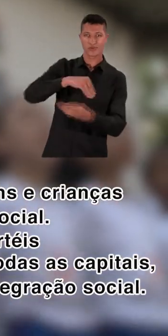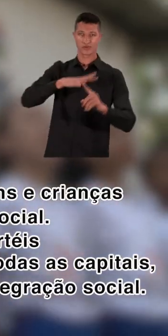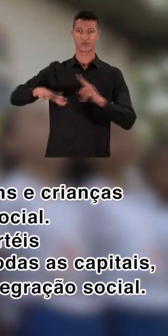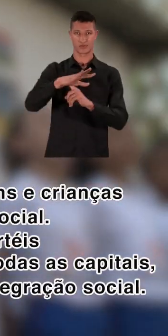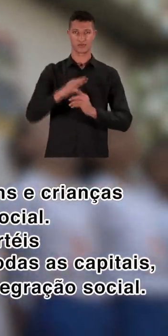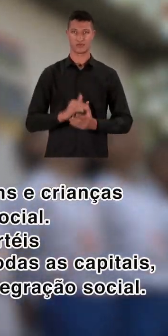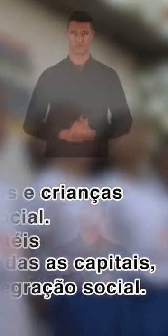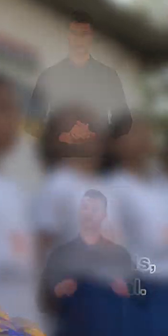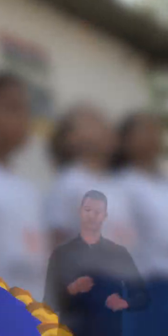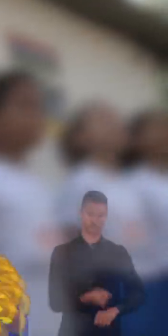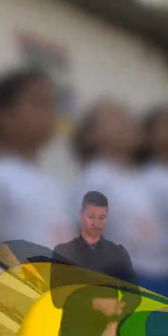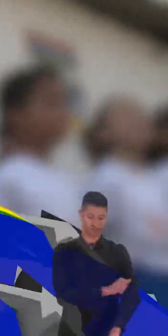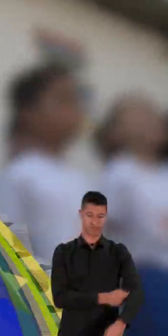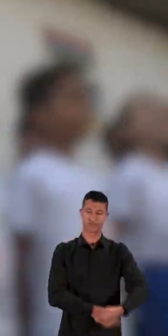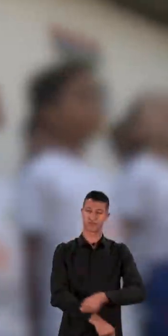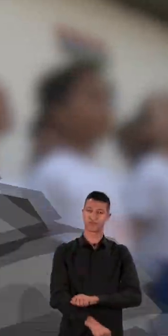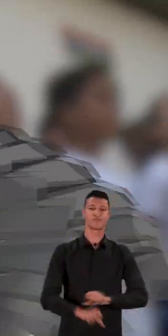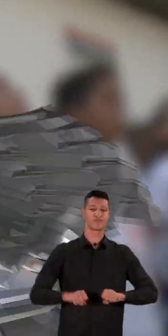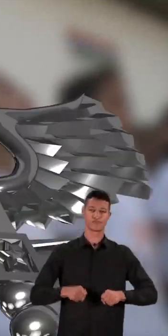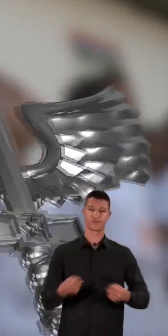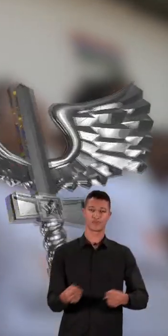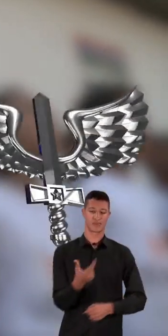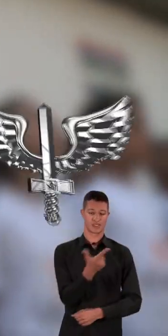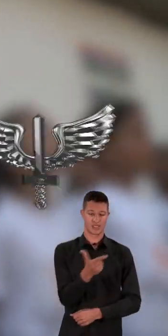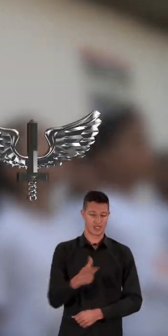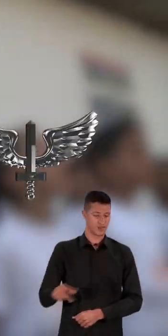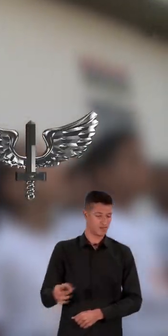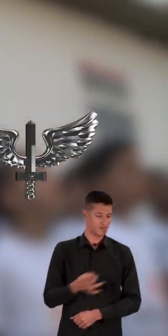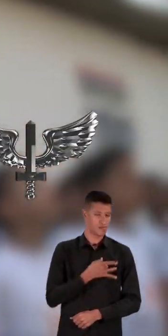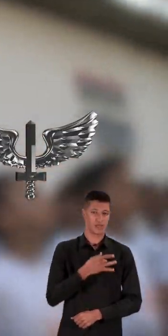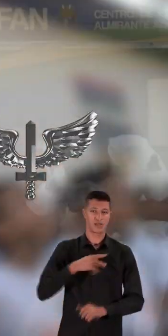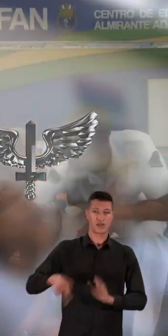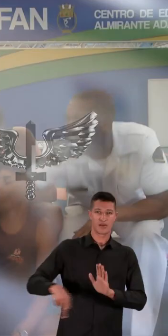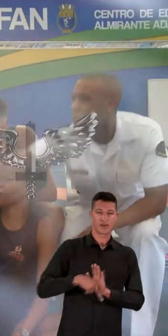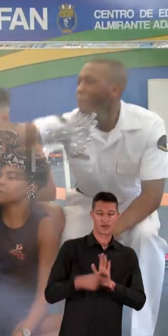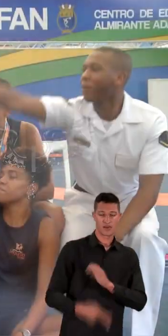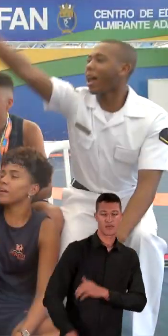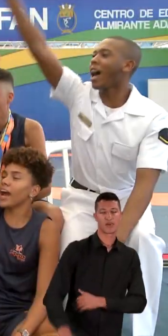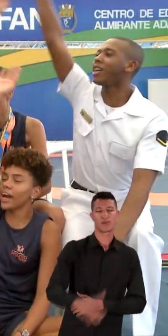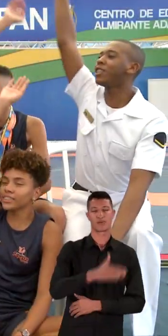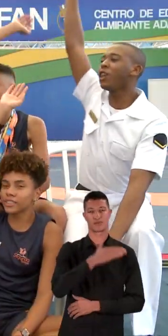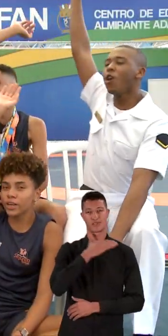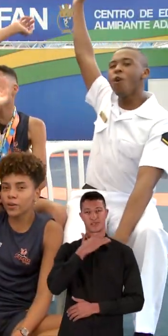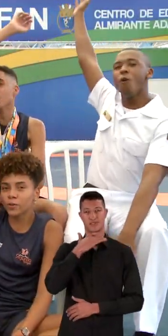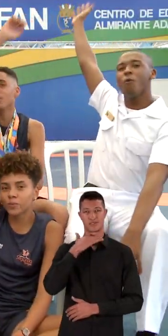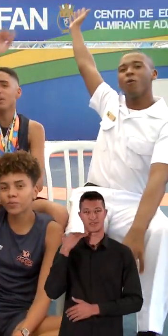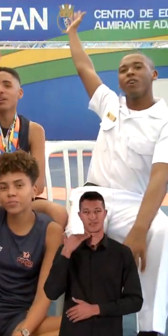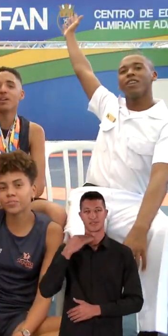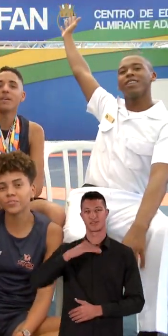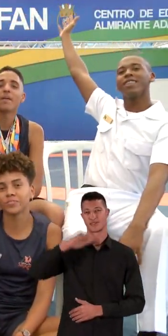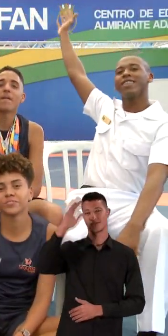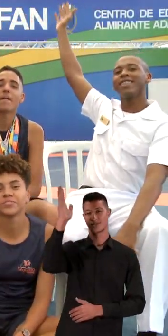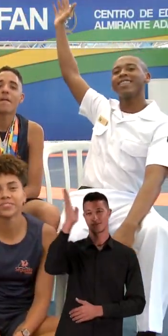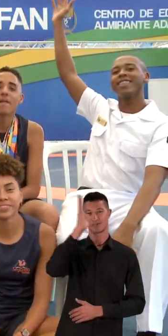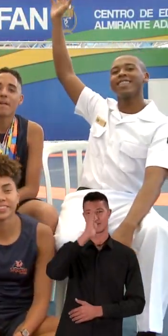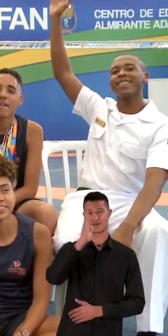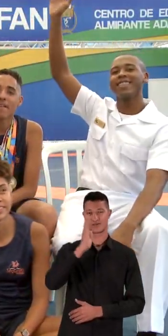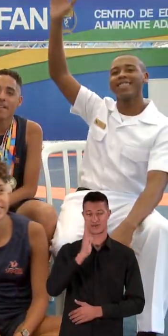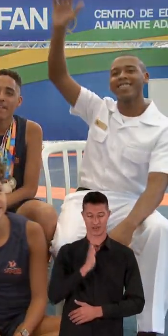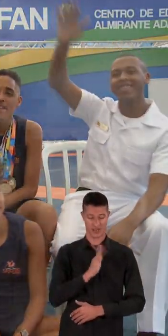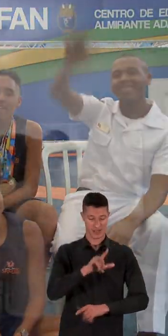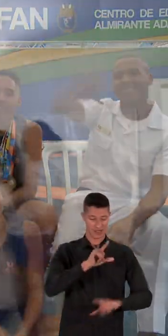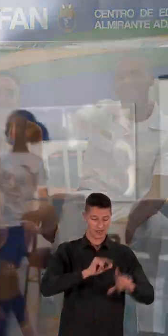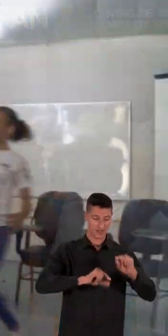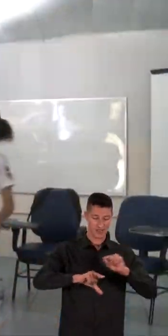verás que o filho teu não foge à luta. Vem ter efeito, sua própria morte,